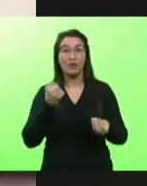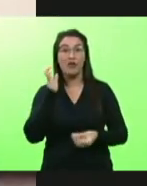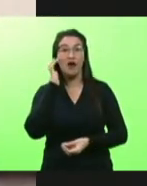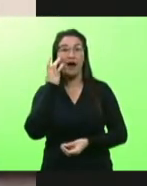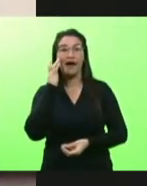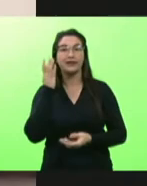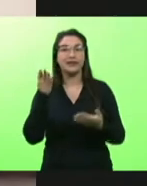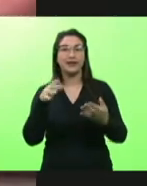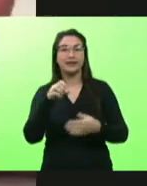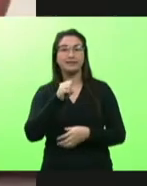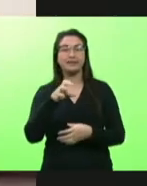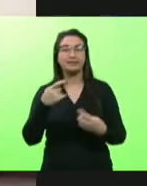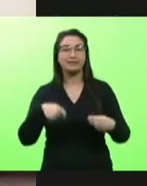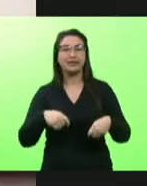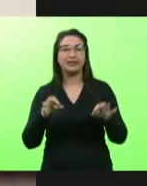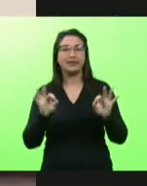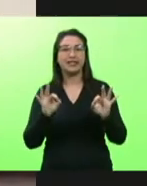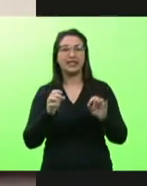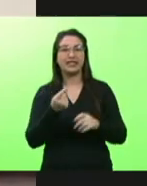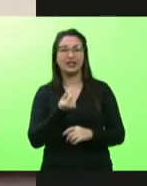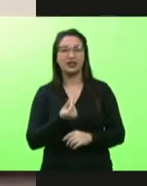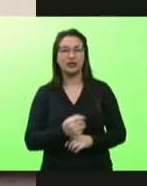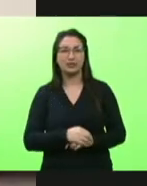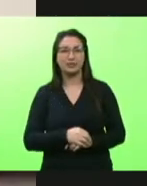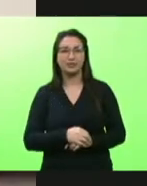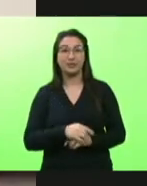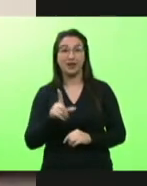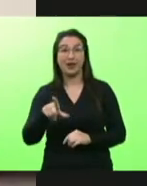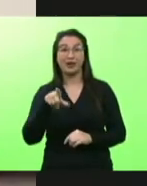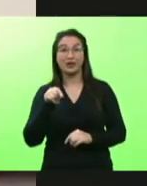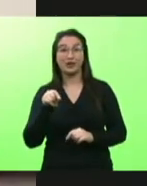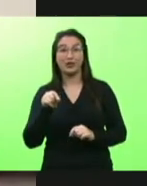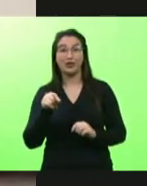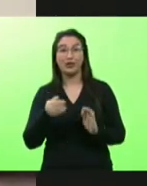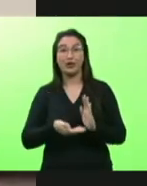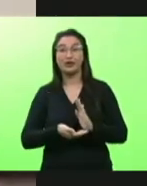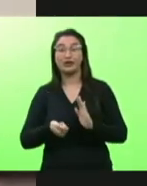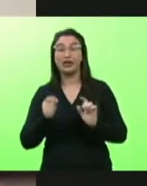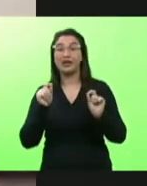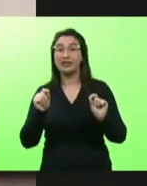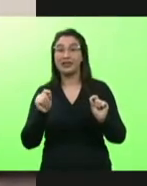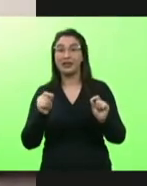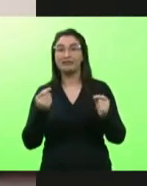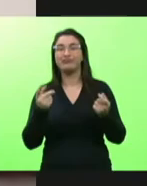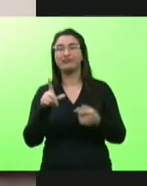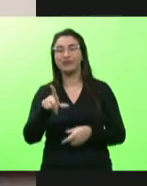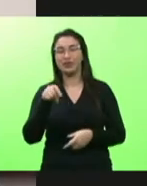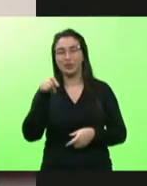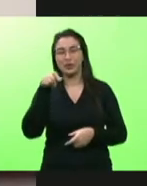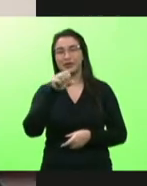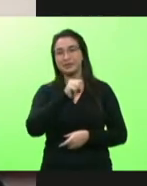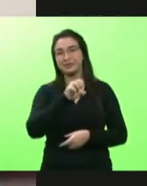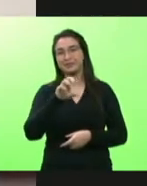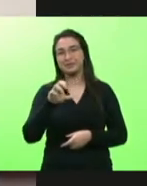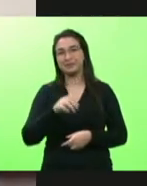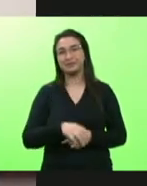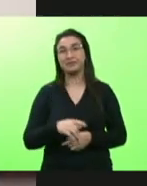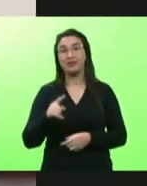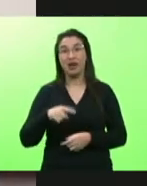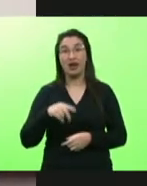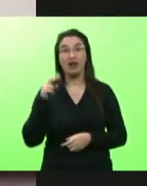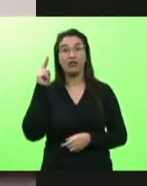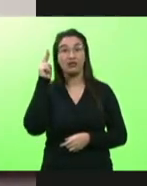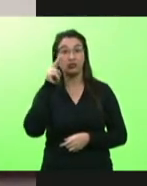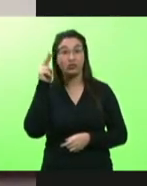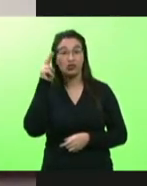dinheiro e na hora de escolher quem corta corta a gente e vossa excelente falou muito bem isso é histórico não